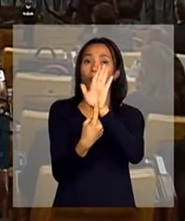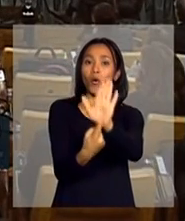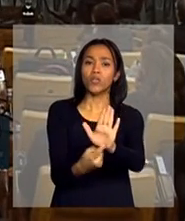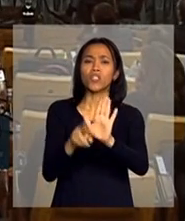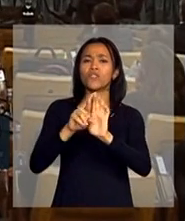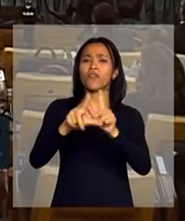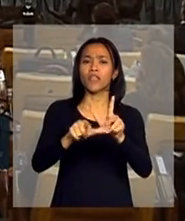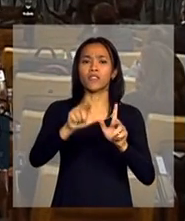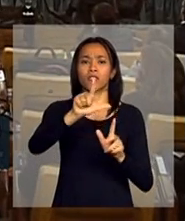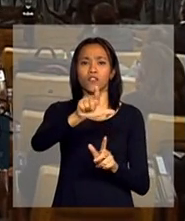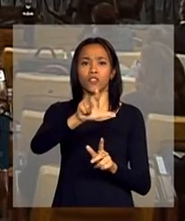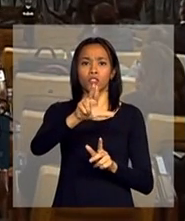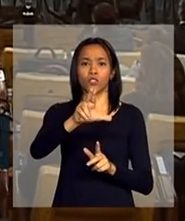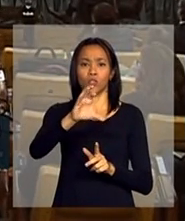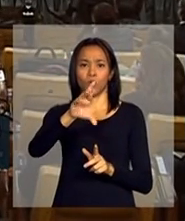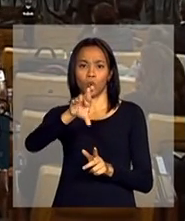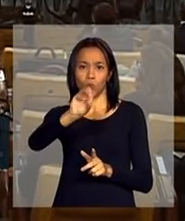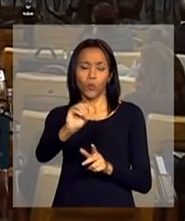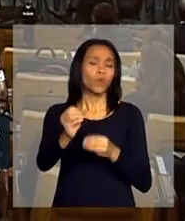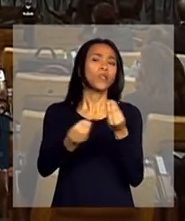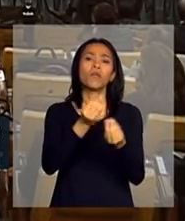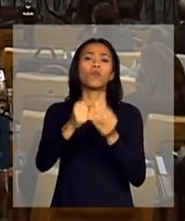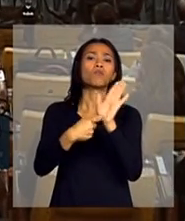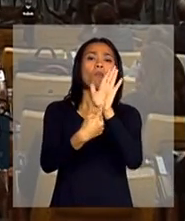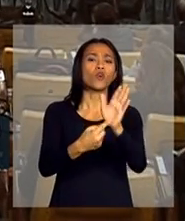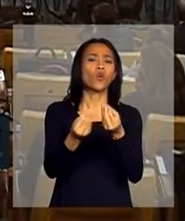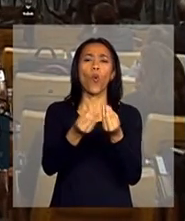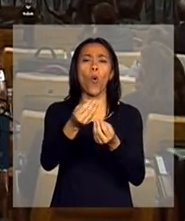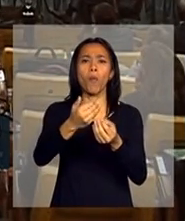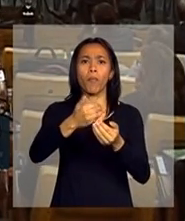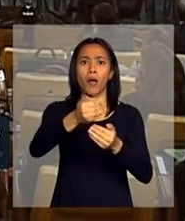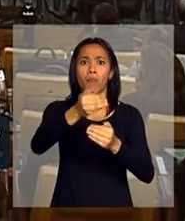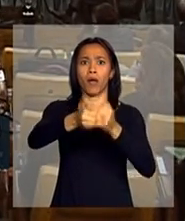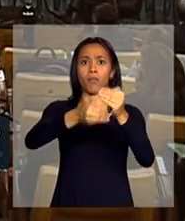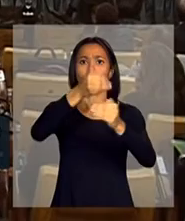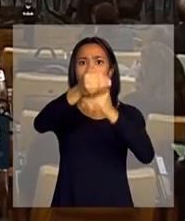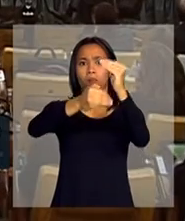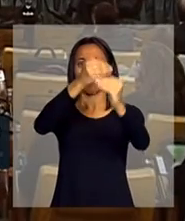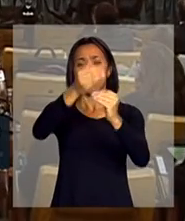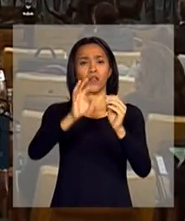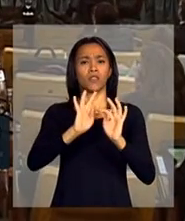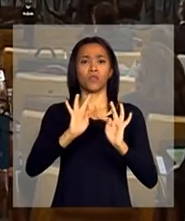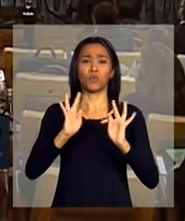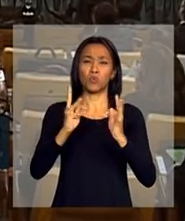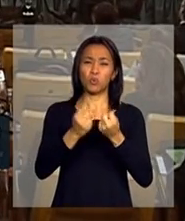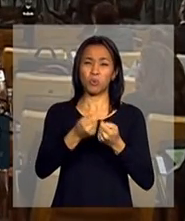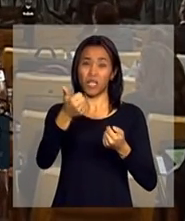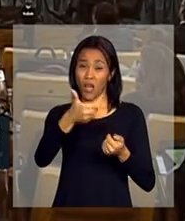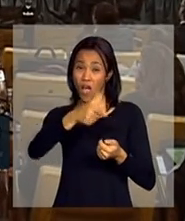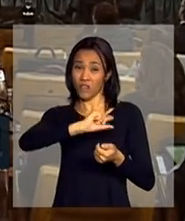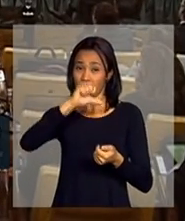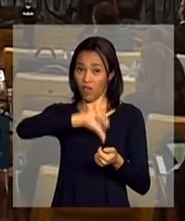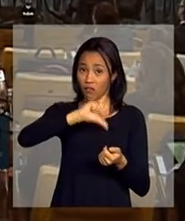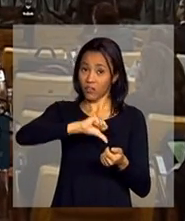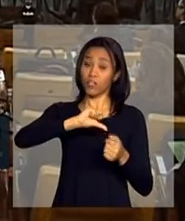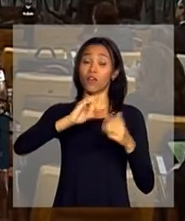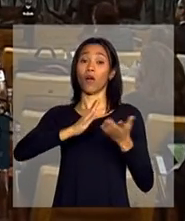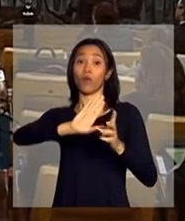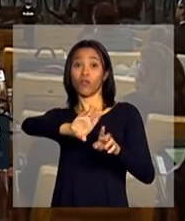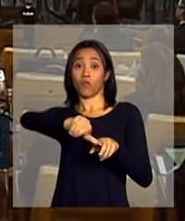e a segunda como é que evoluiu o diferencial de lucros ao longo do tempo. Então, tudo que é negativo virou positivo e tudo altamente